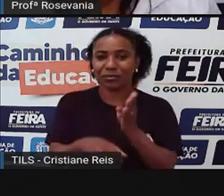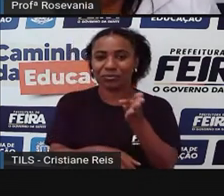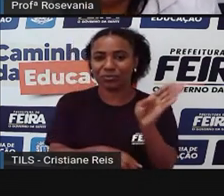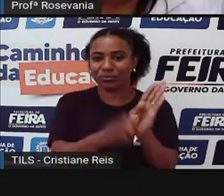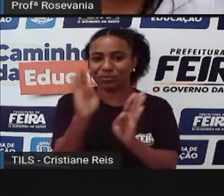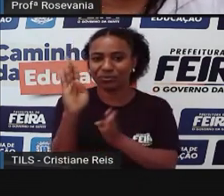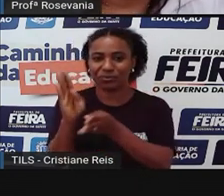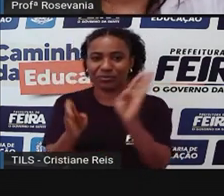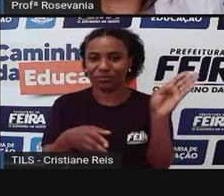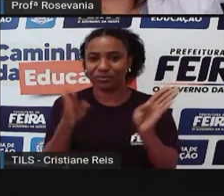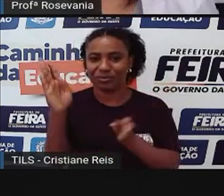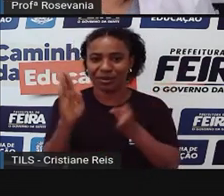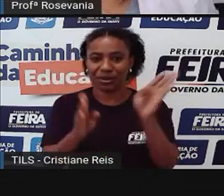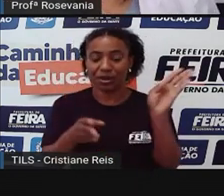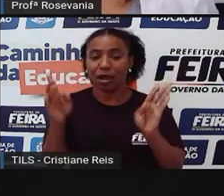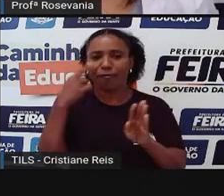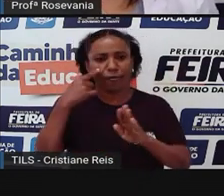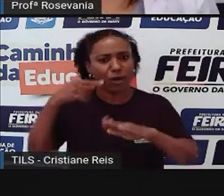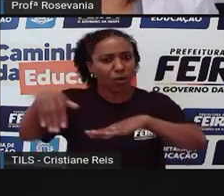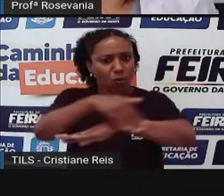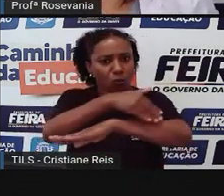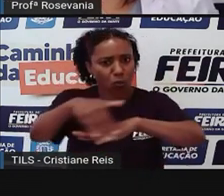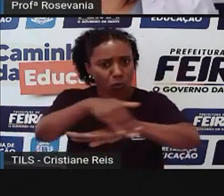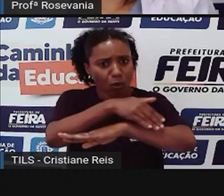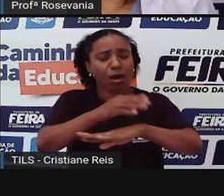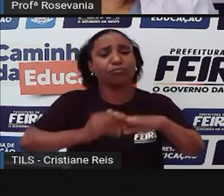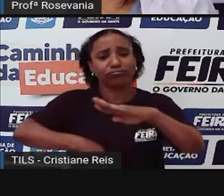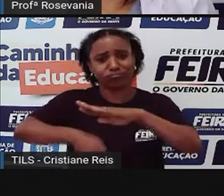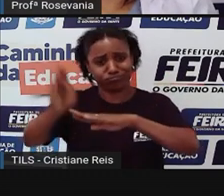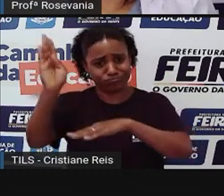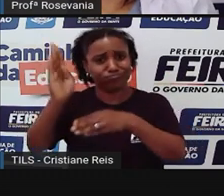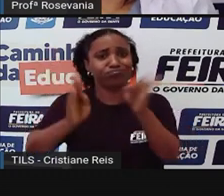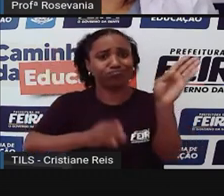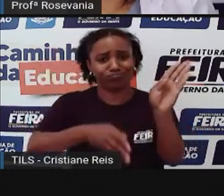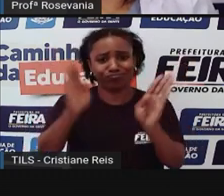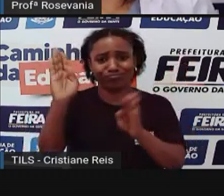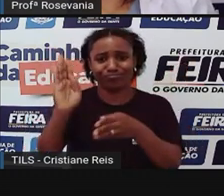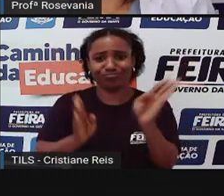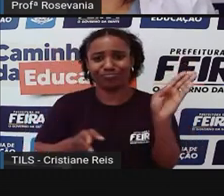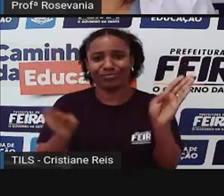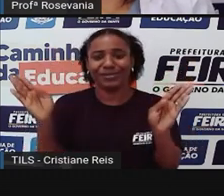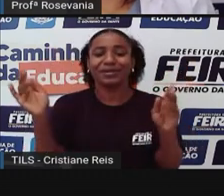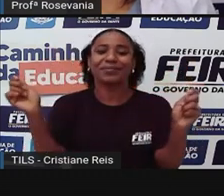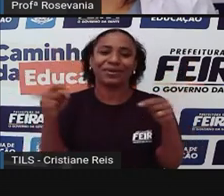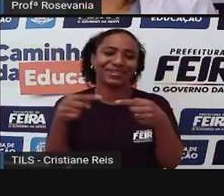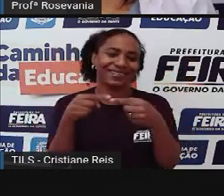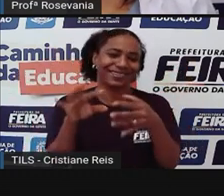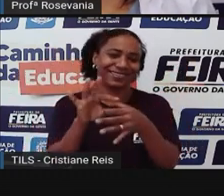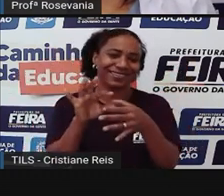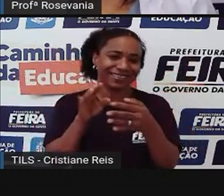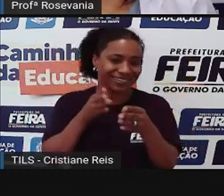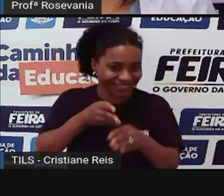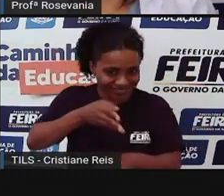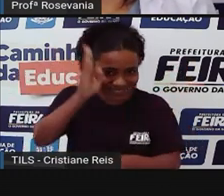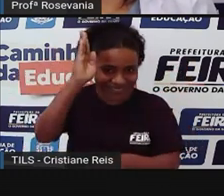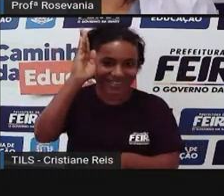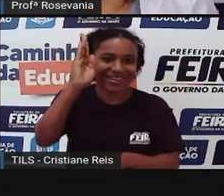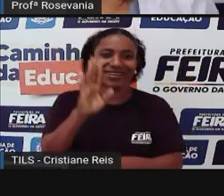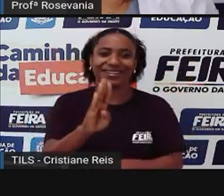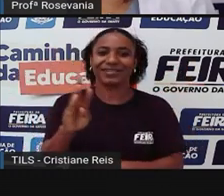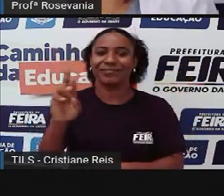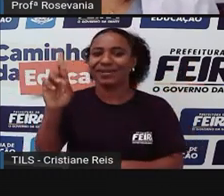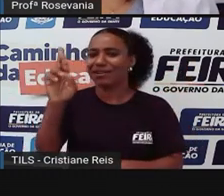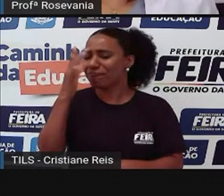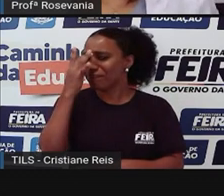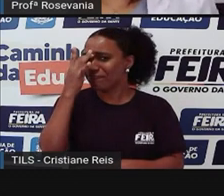a gente vai percebendo aí, né, que tem, que vai ligando nessas BRs principais, então, a nossa cidade é muito